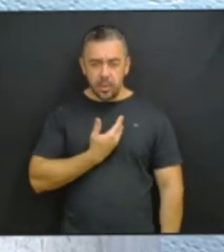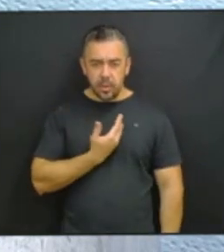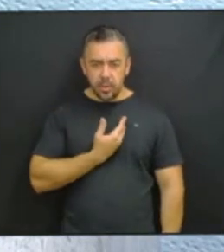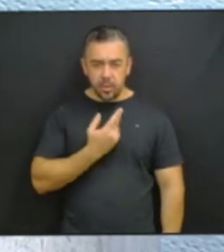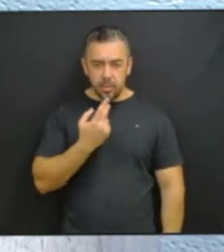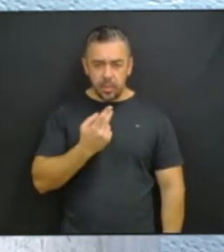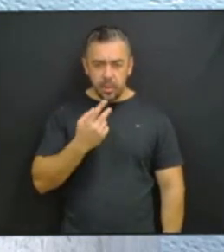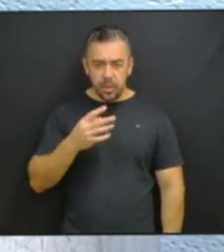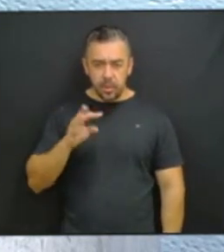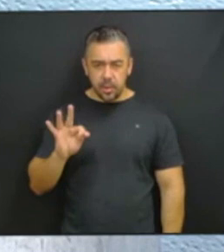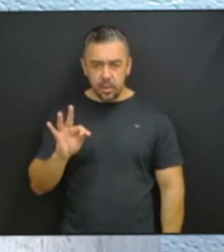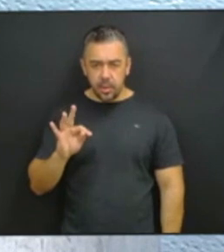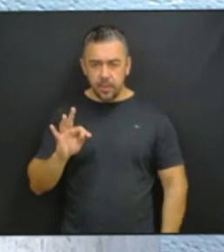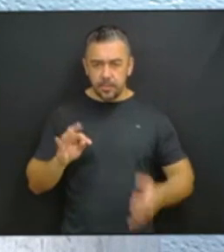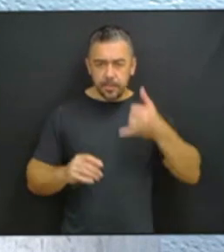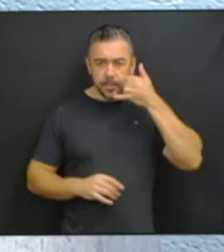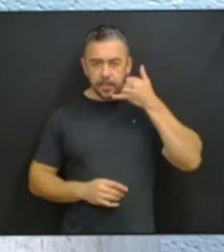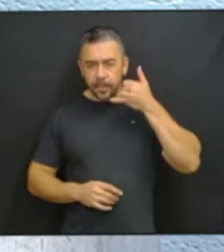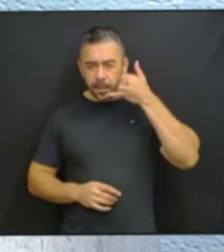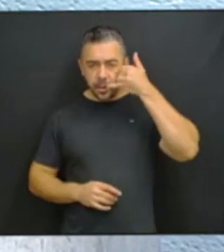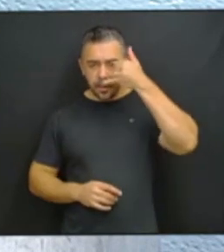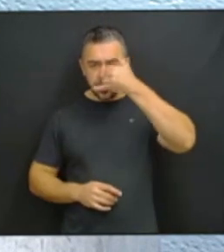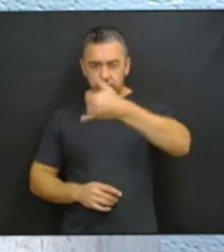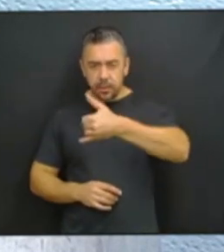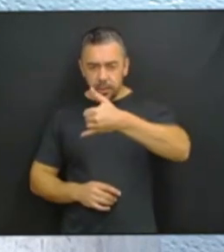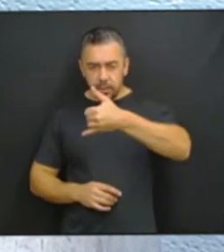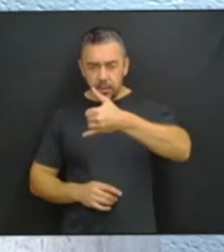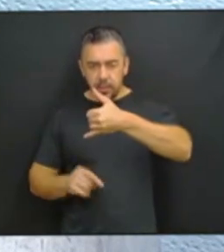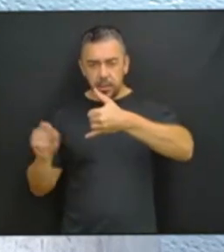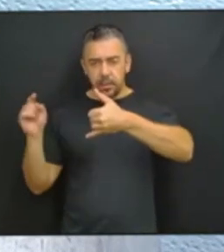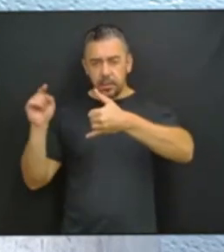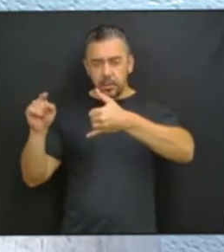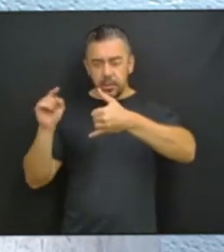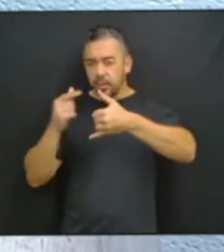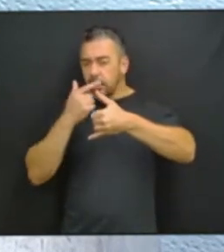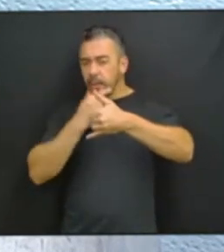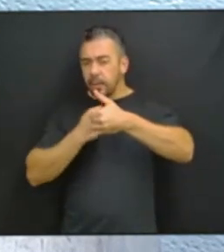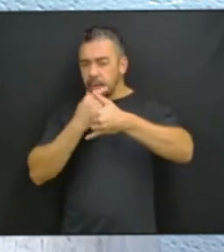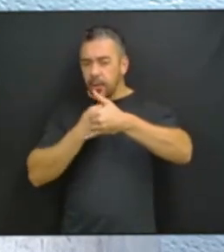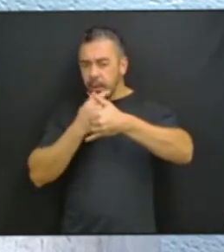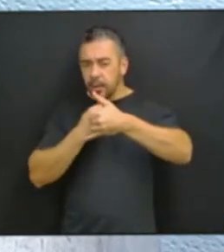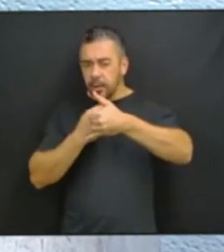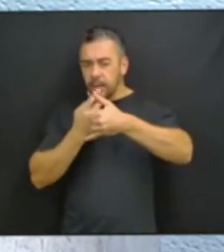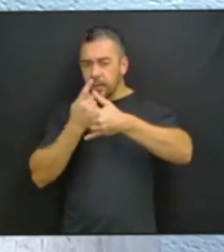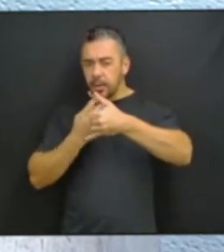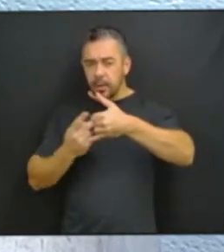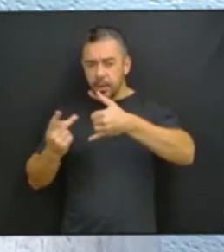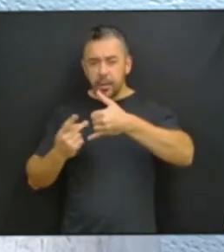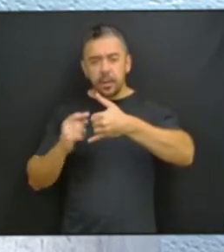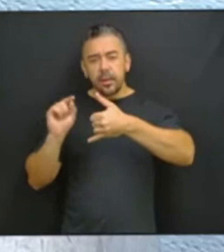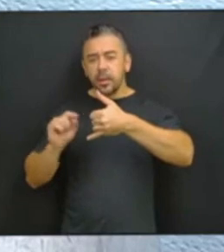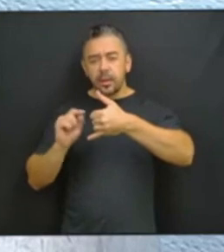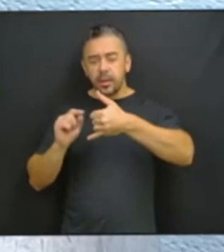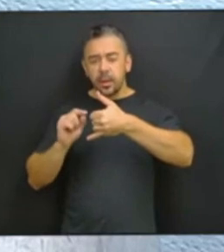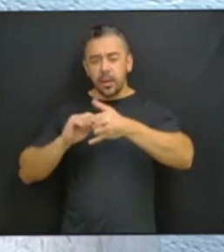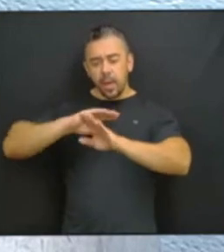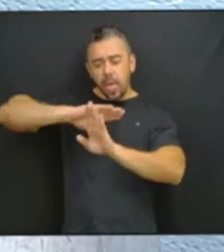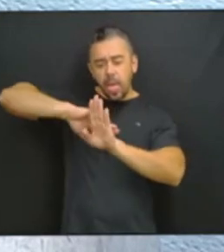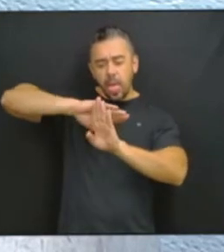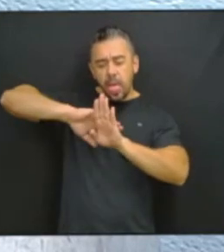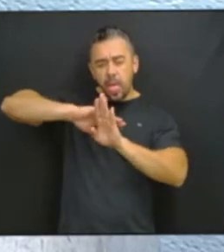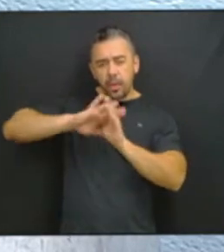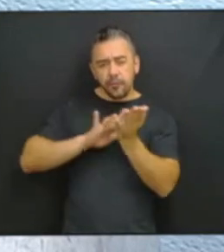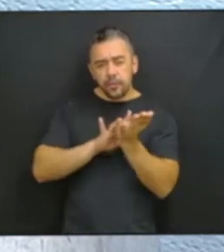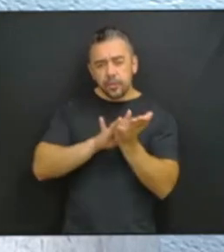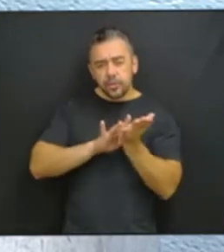E ligue para o desembargador se fazendo passar por outra pessoa